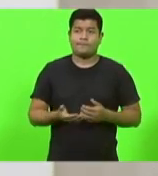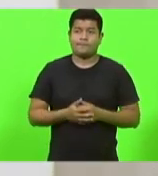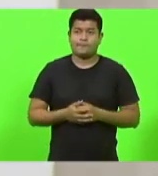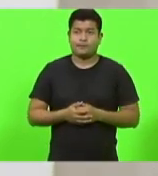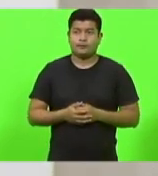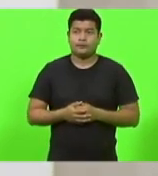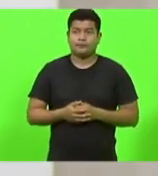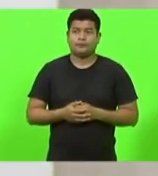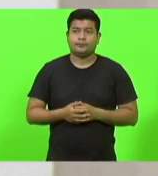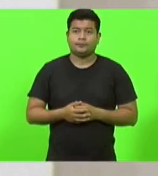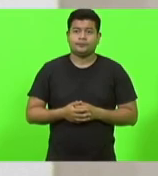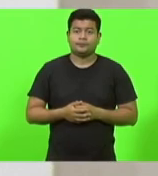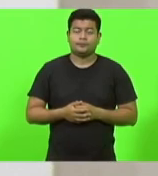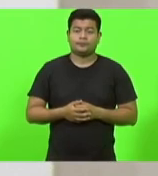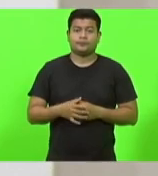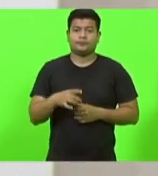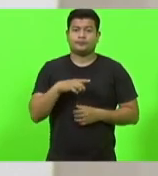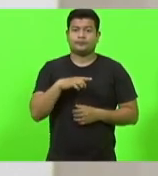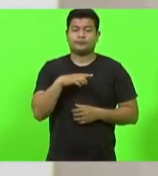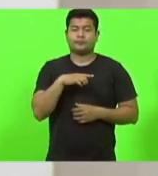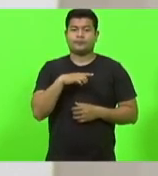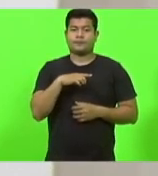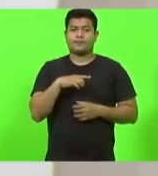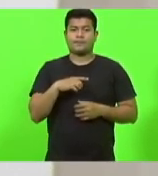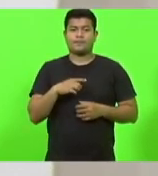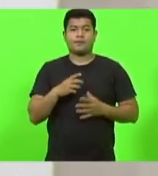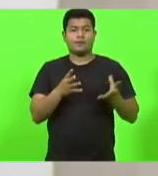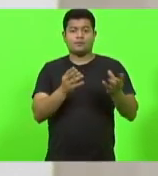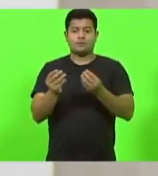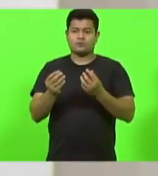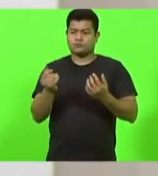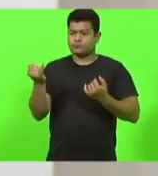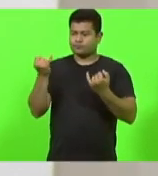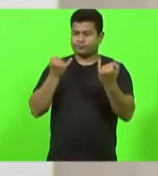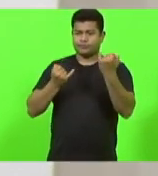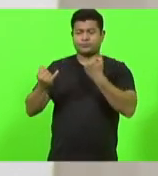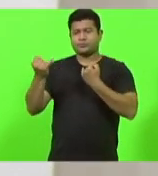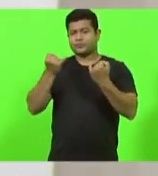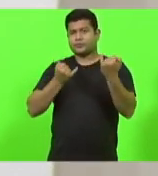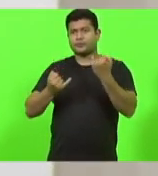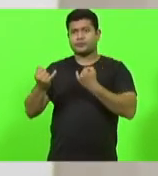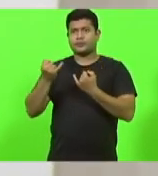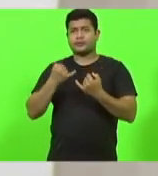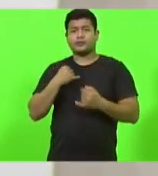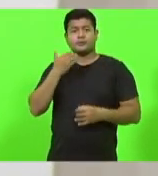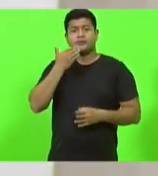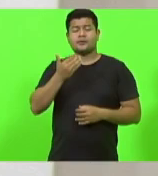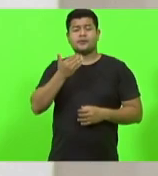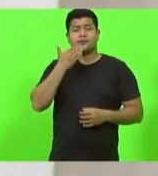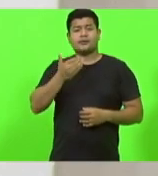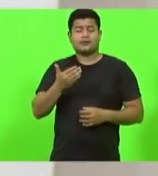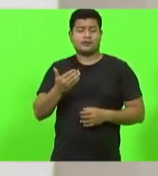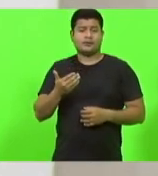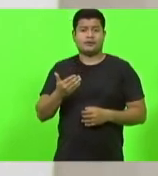Eu tenho recebido várias solicitações